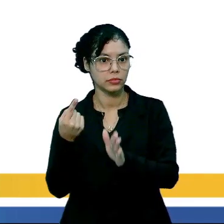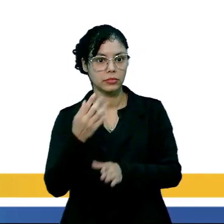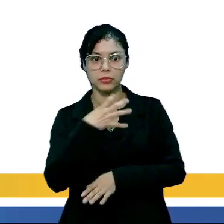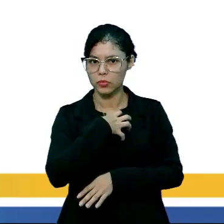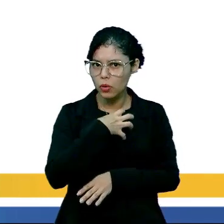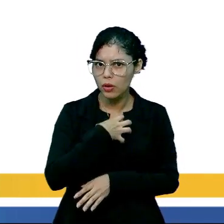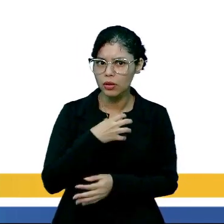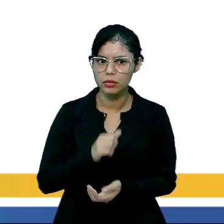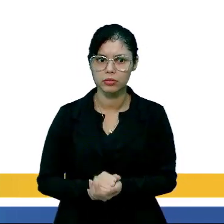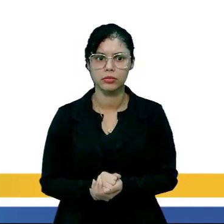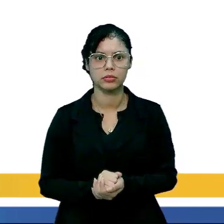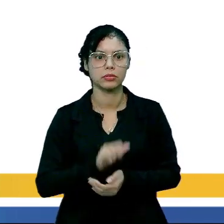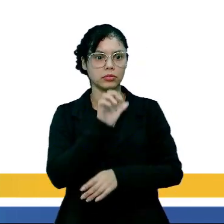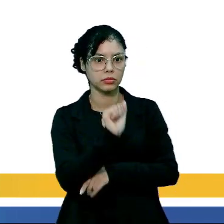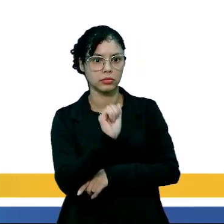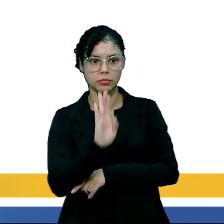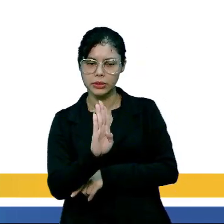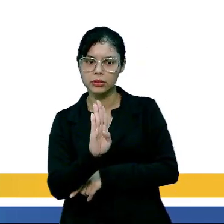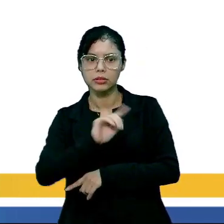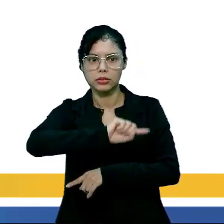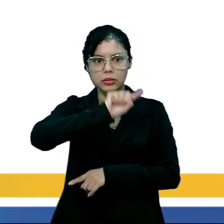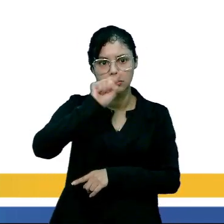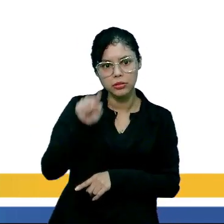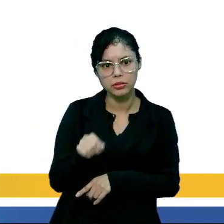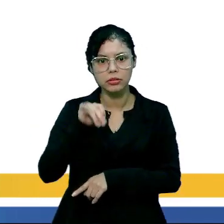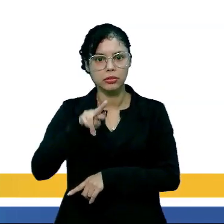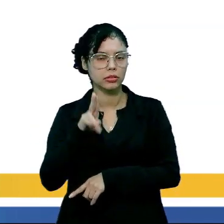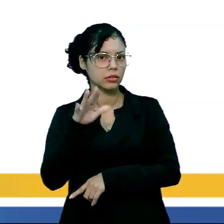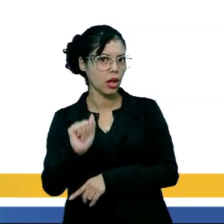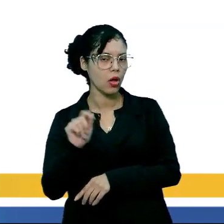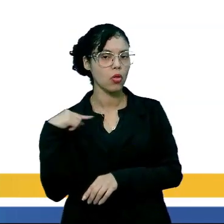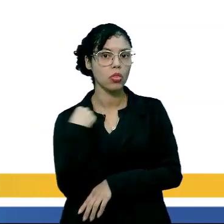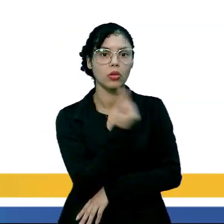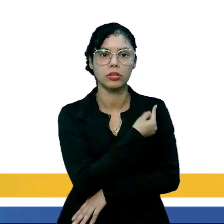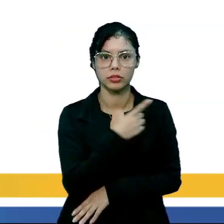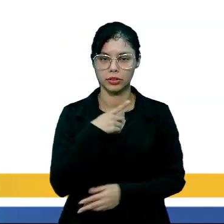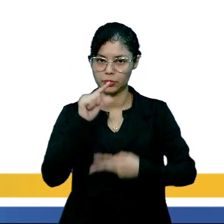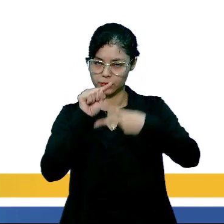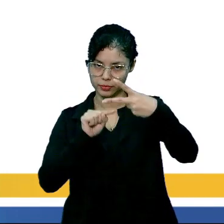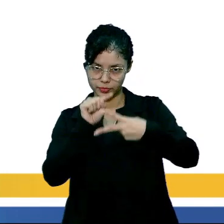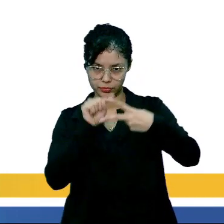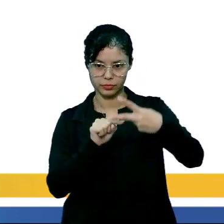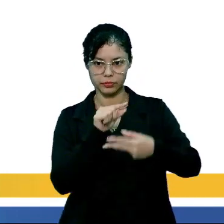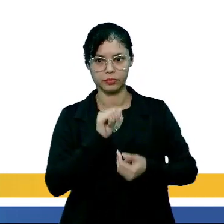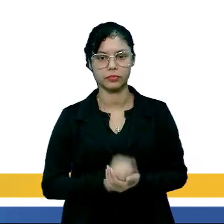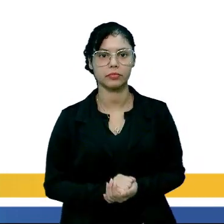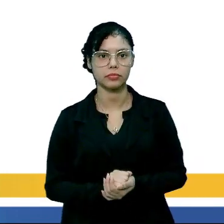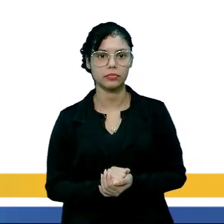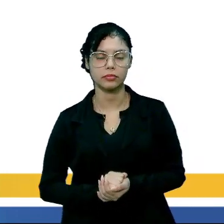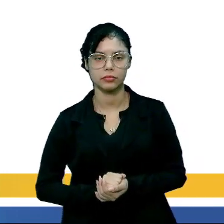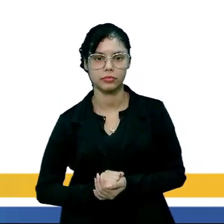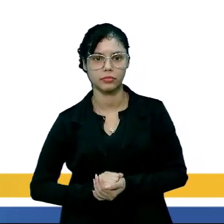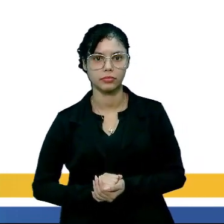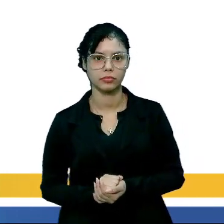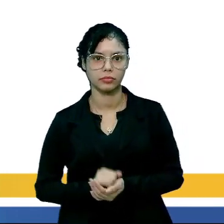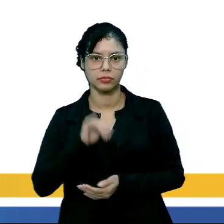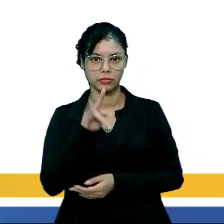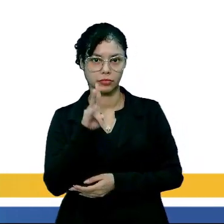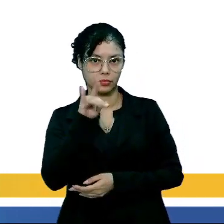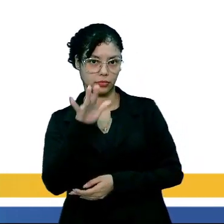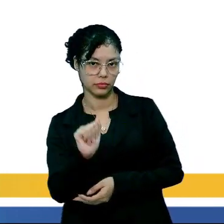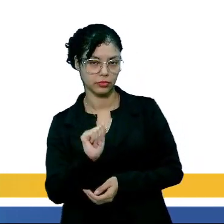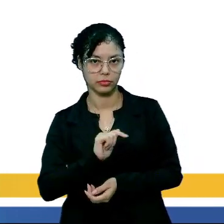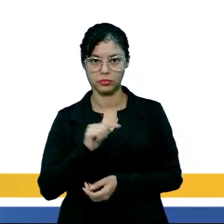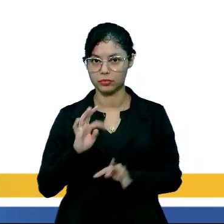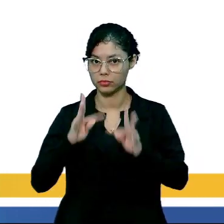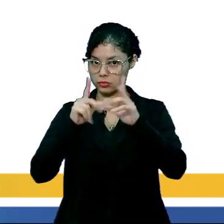momento, a interseção. Tudo bem? Porque nós temos aqui ambos infectados.